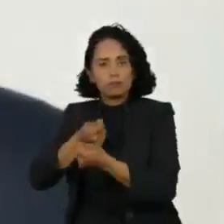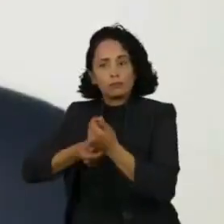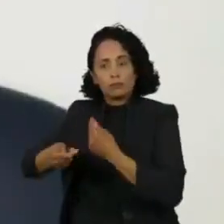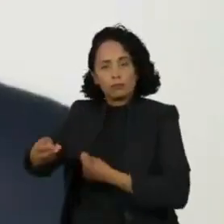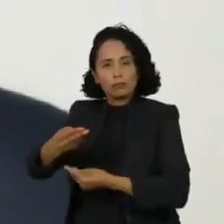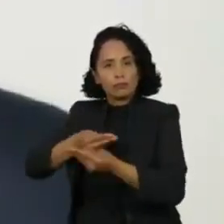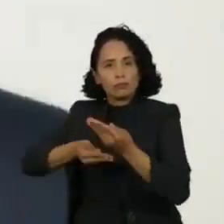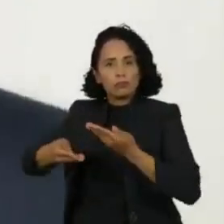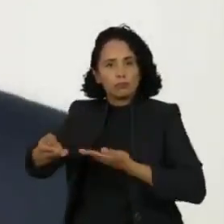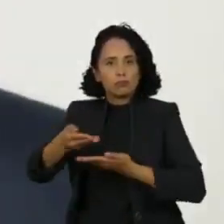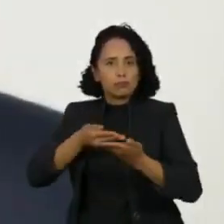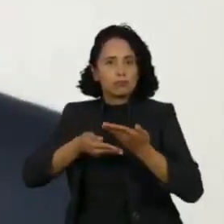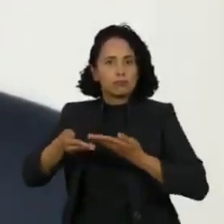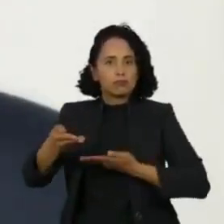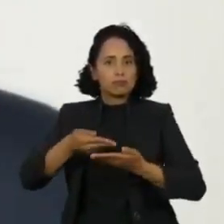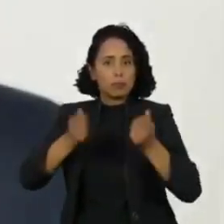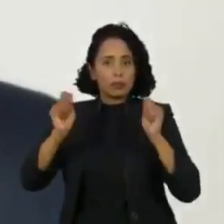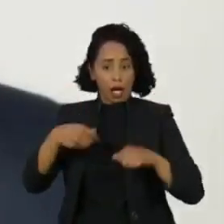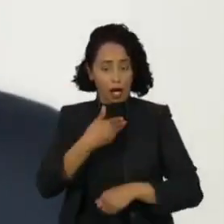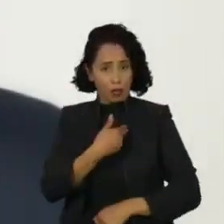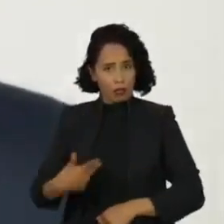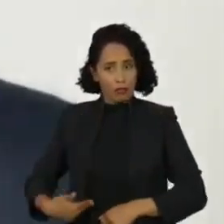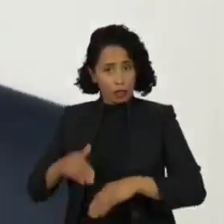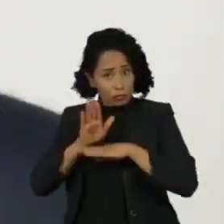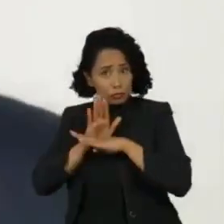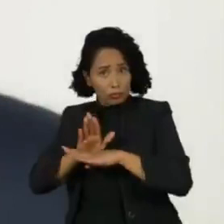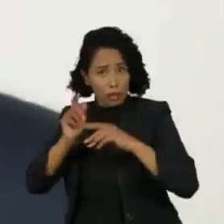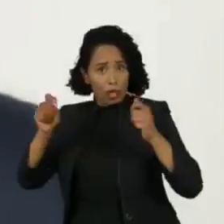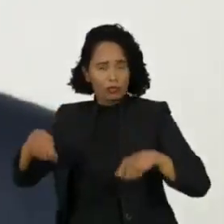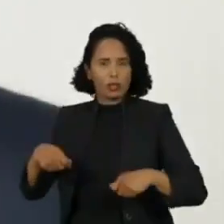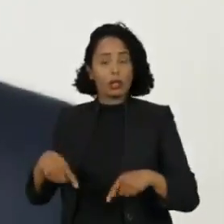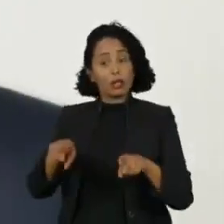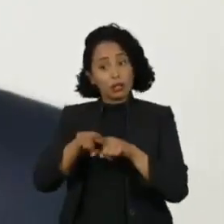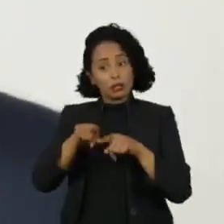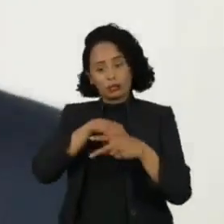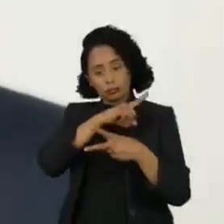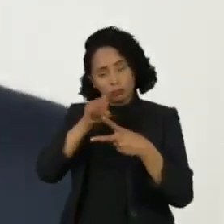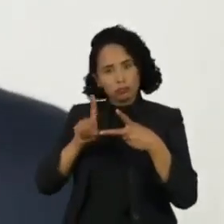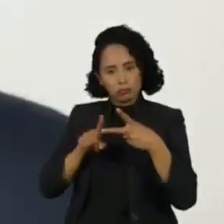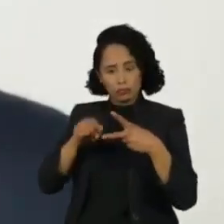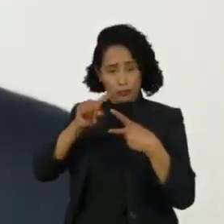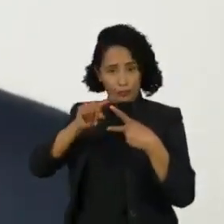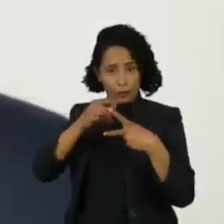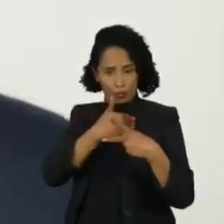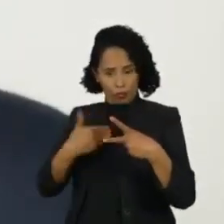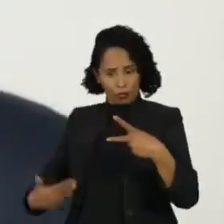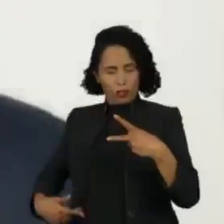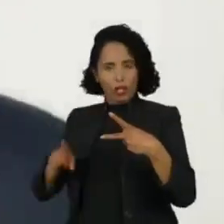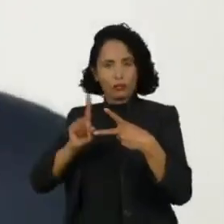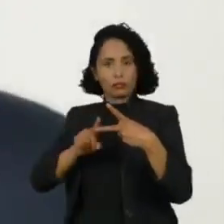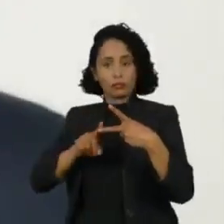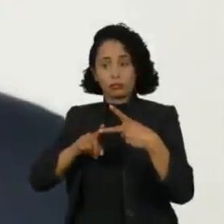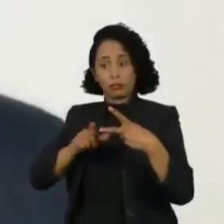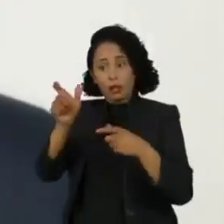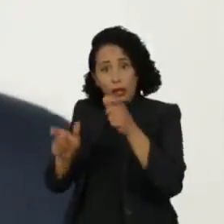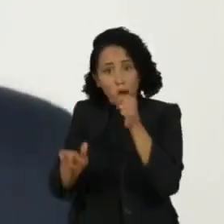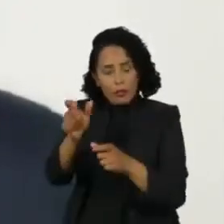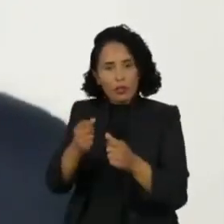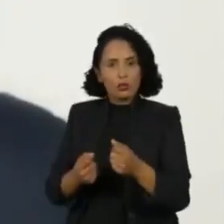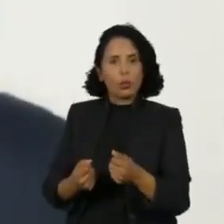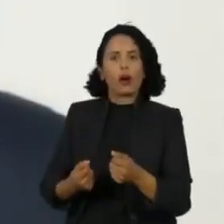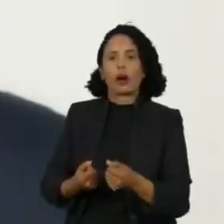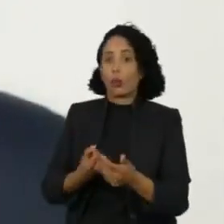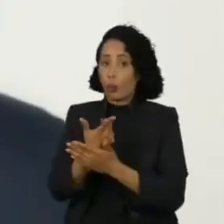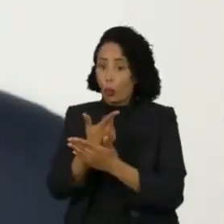governo, então ele pode ajudar bastante. E segundo é o próprio consumidor, o usuário de produtos e serviços. A empresa